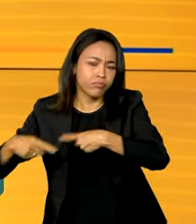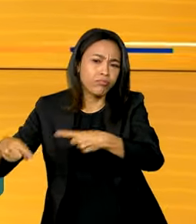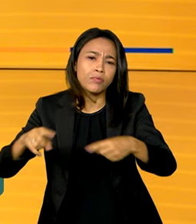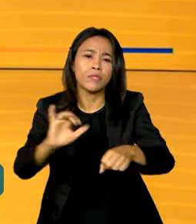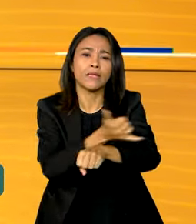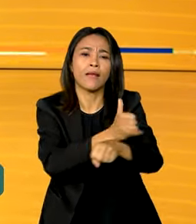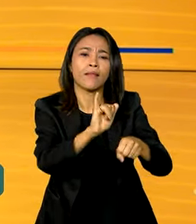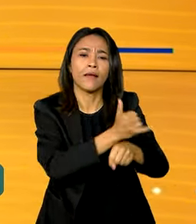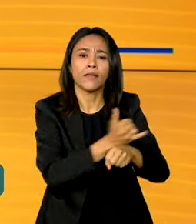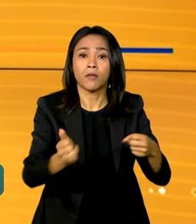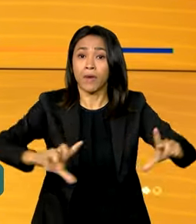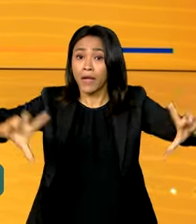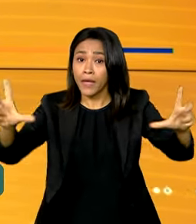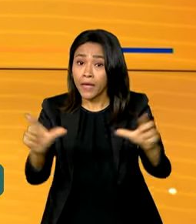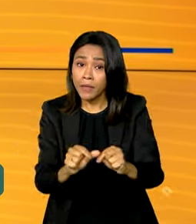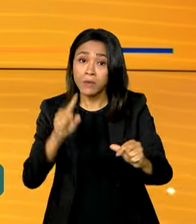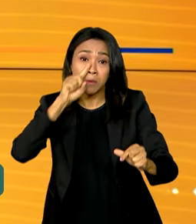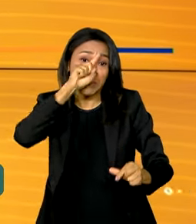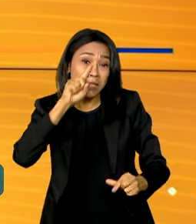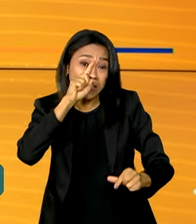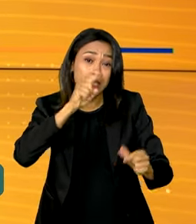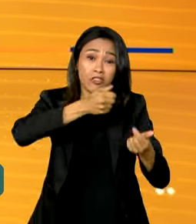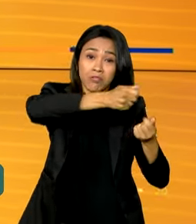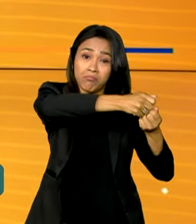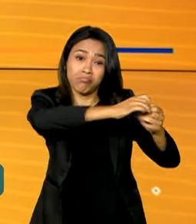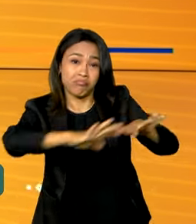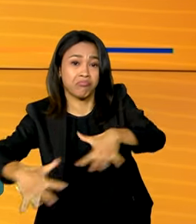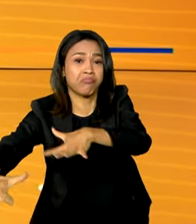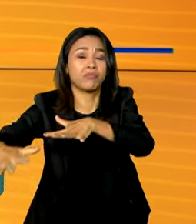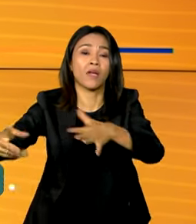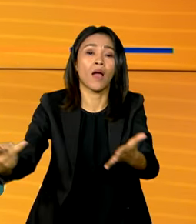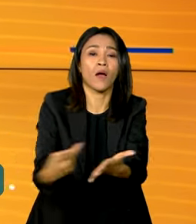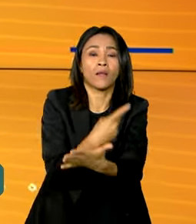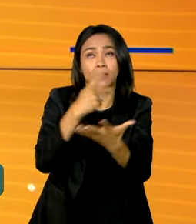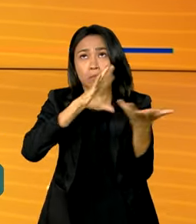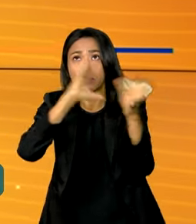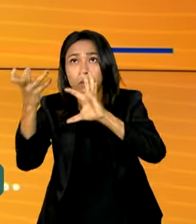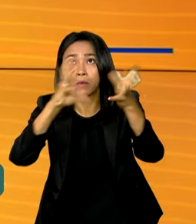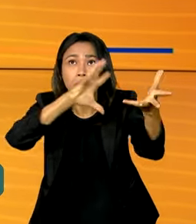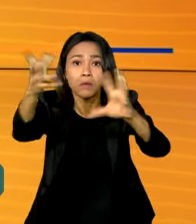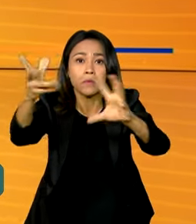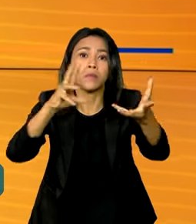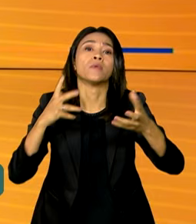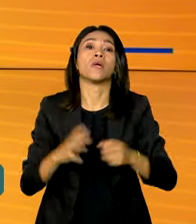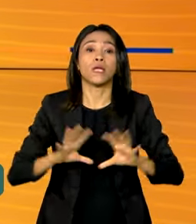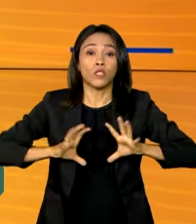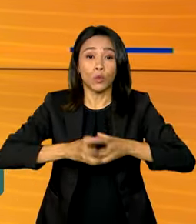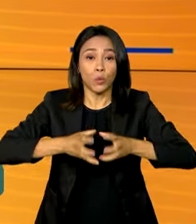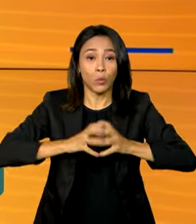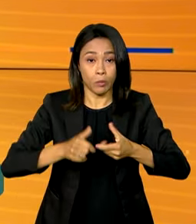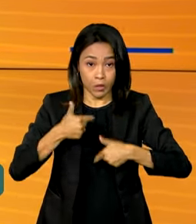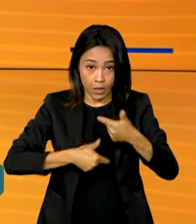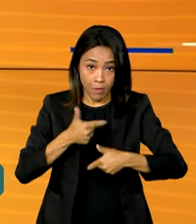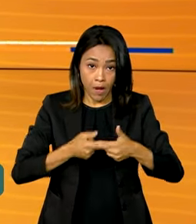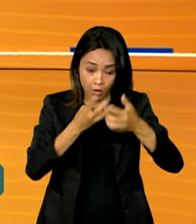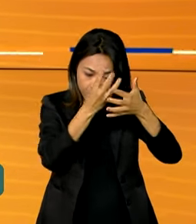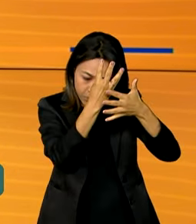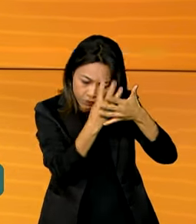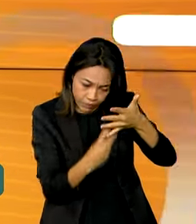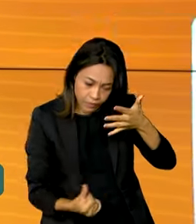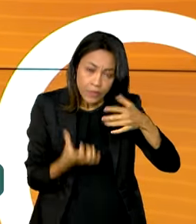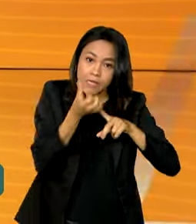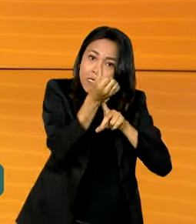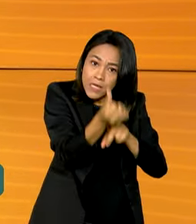os riscos de desastres intensificados pelas mudanças climáticas. O grupo de trabalho adotou seis prioridades para